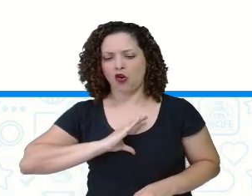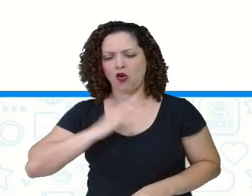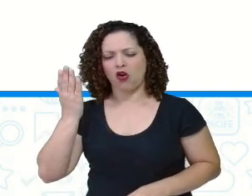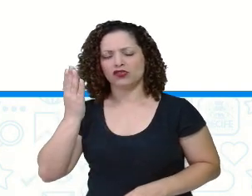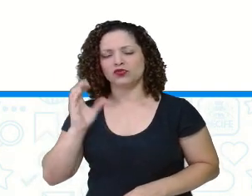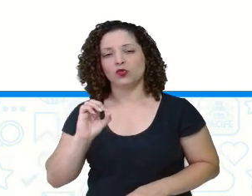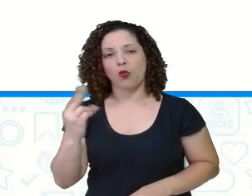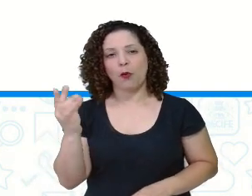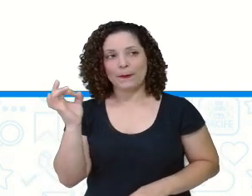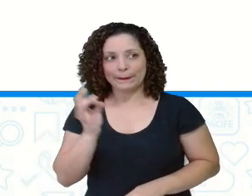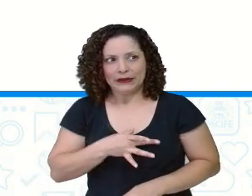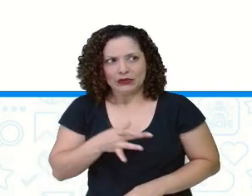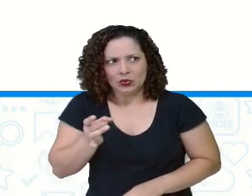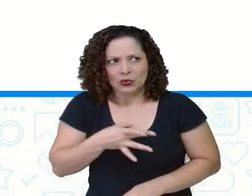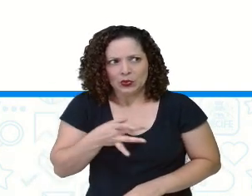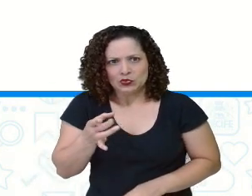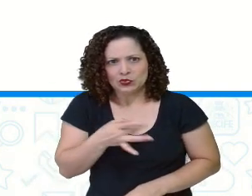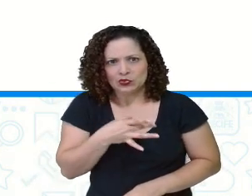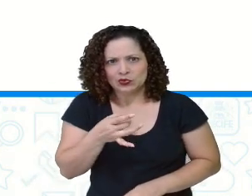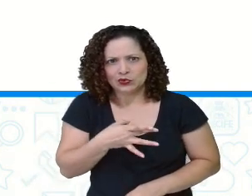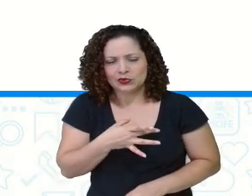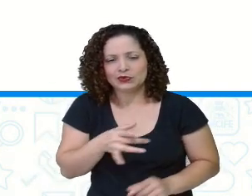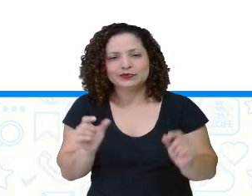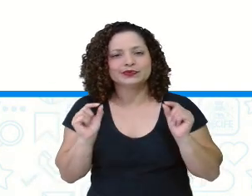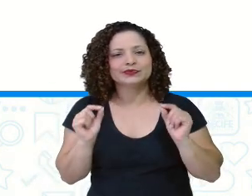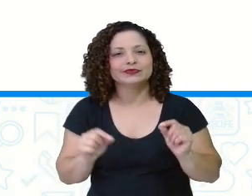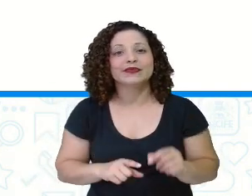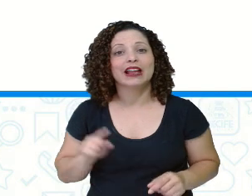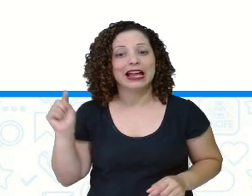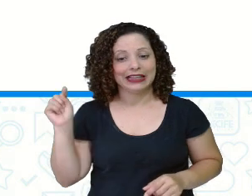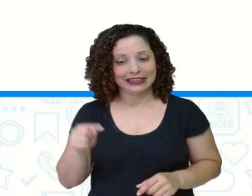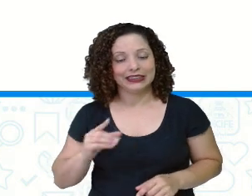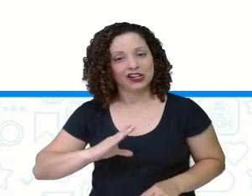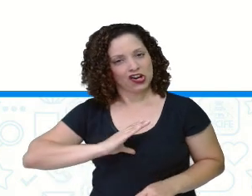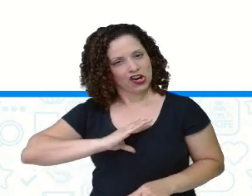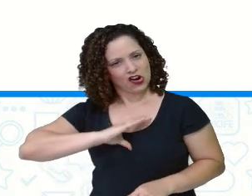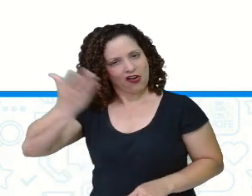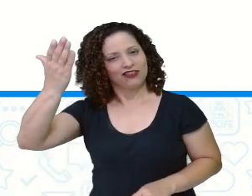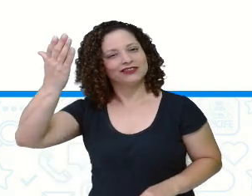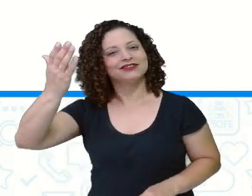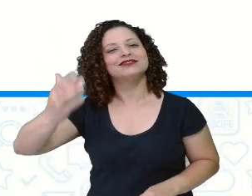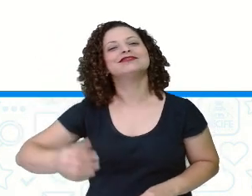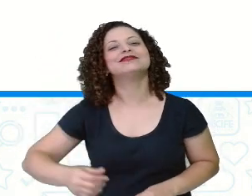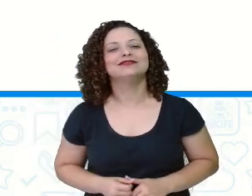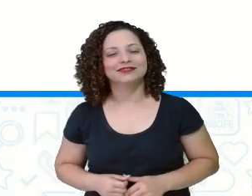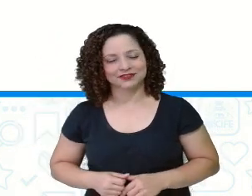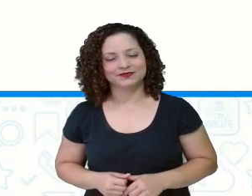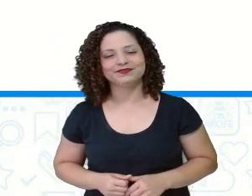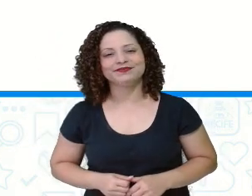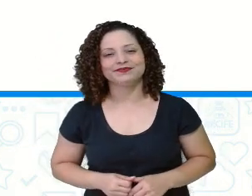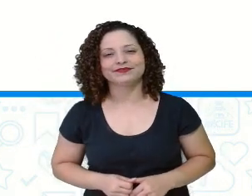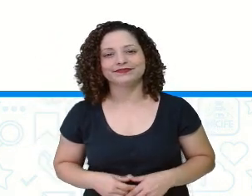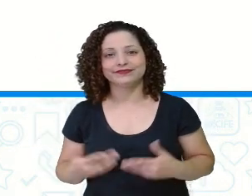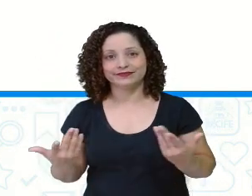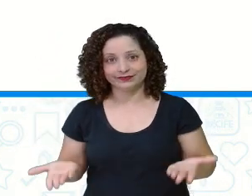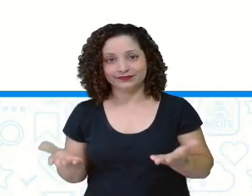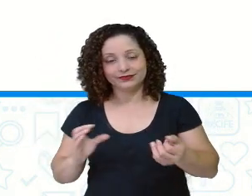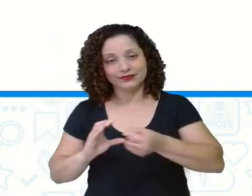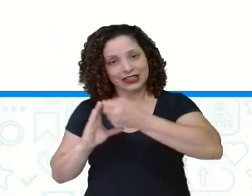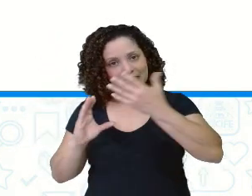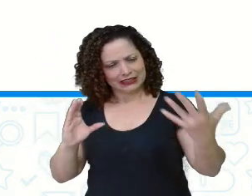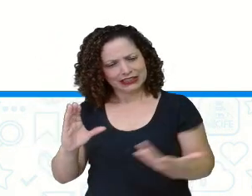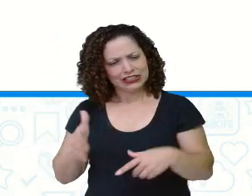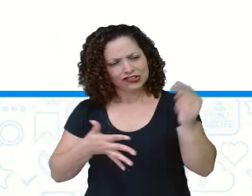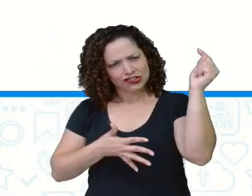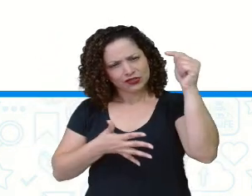ou medroso? Hum, isso mesmo. Ele era corajoso. Então, essas características